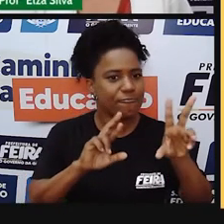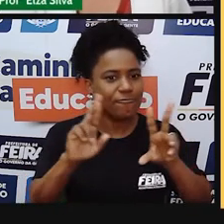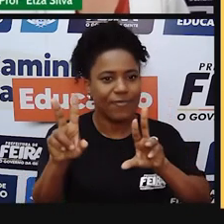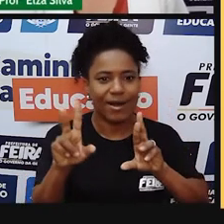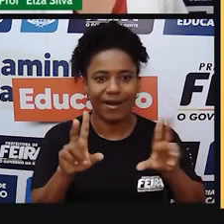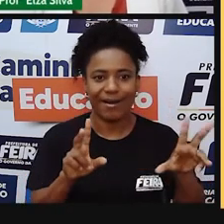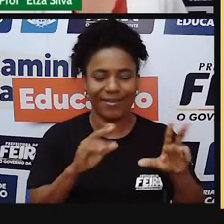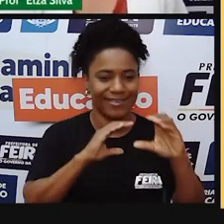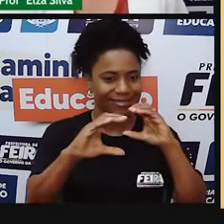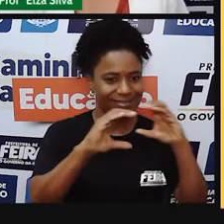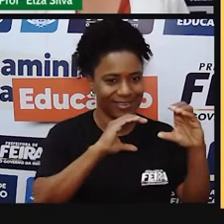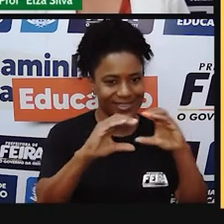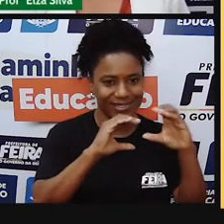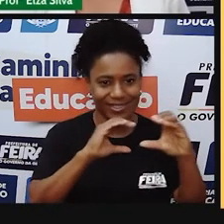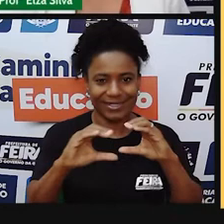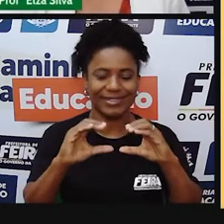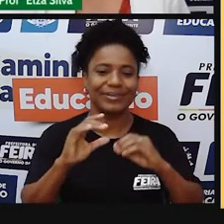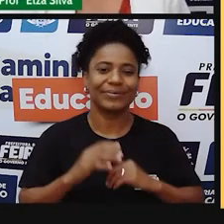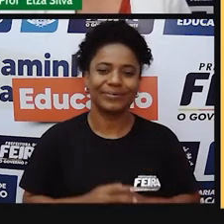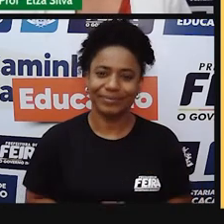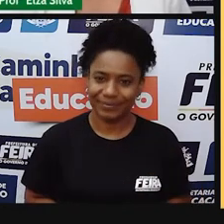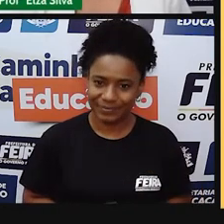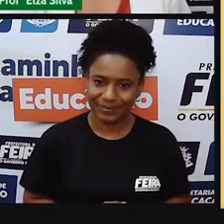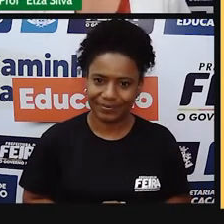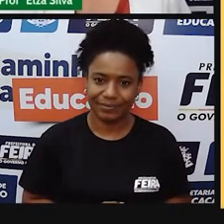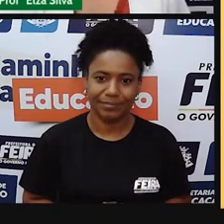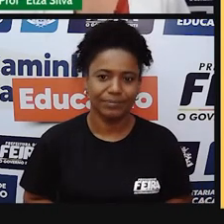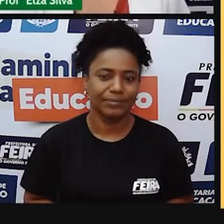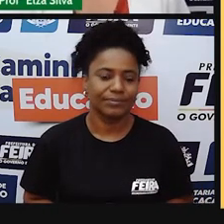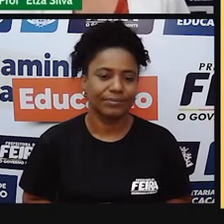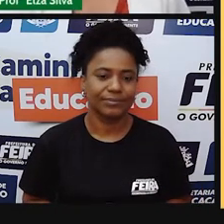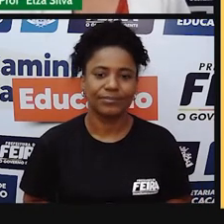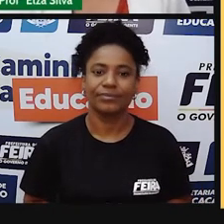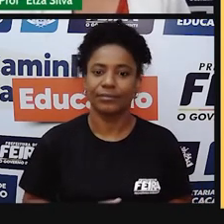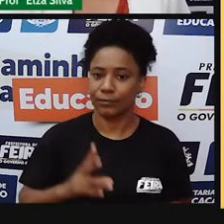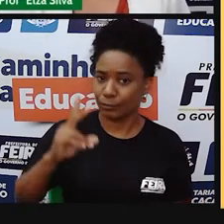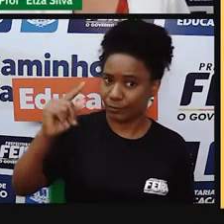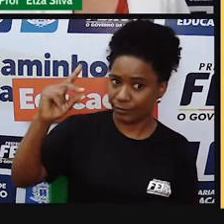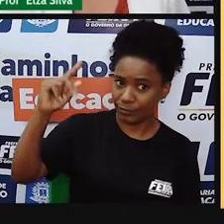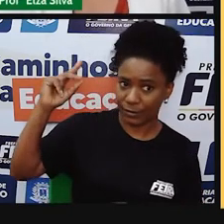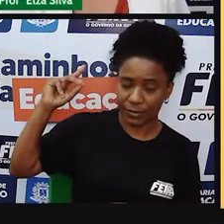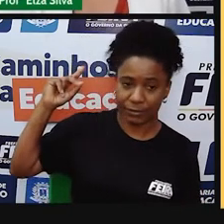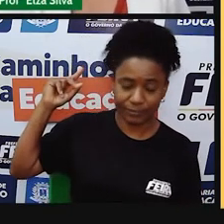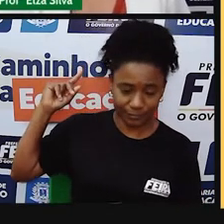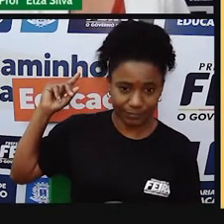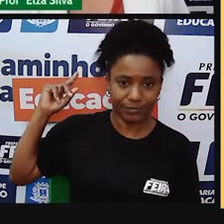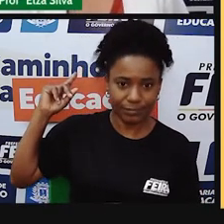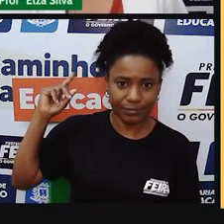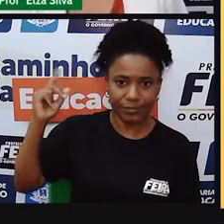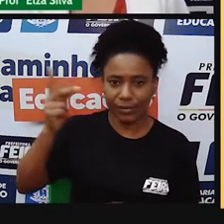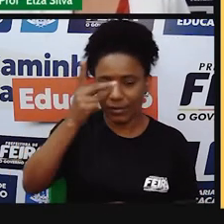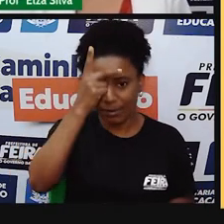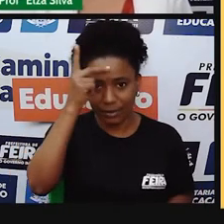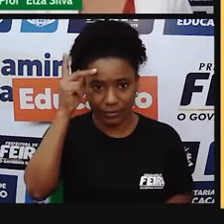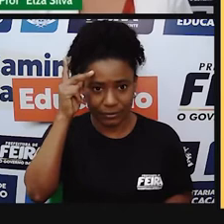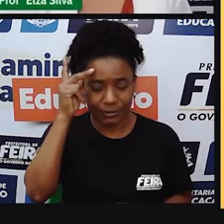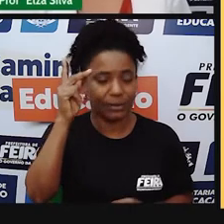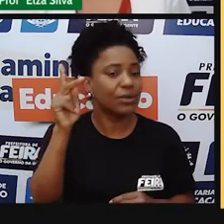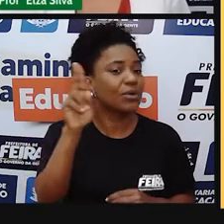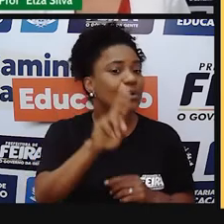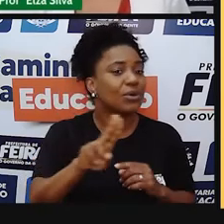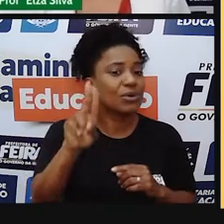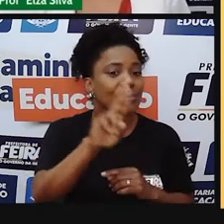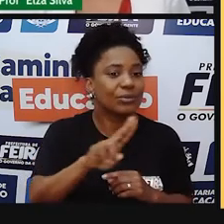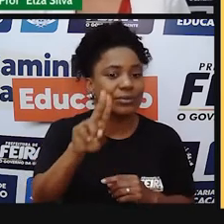formas diferentes de se comunicar. Então, há muito tempo atrás, os homens utilizavam, por exemplo,